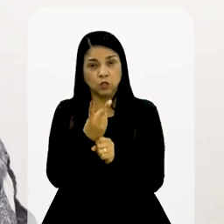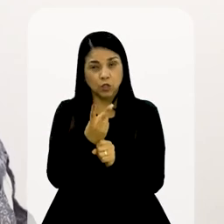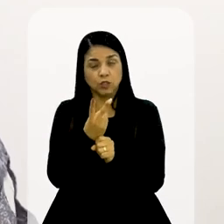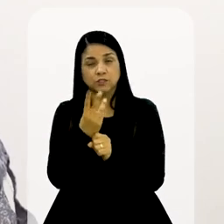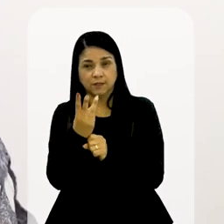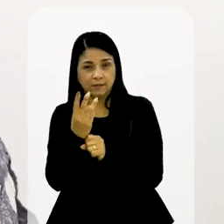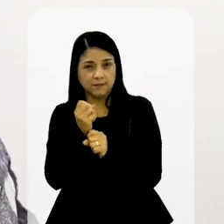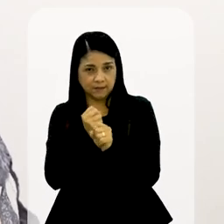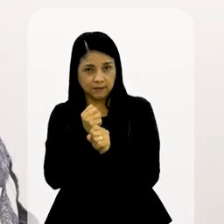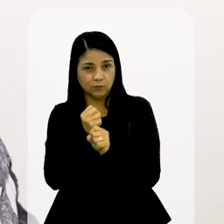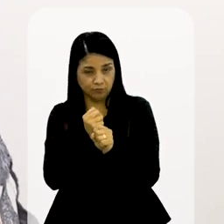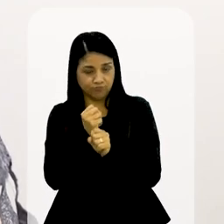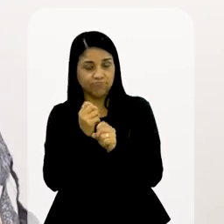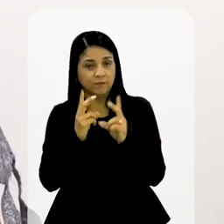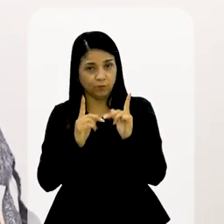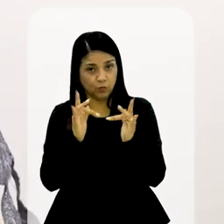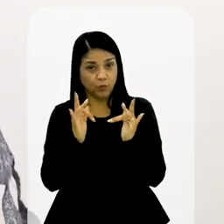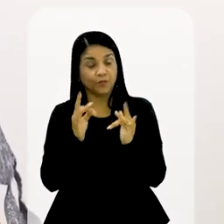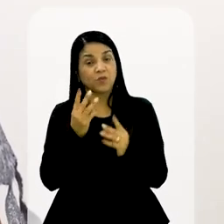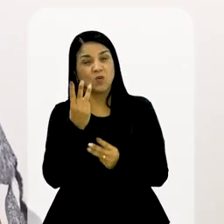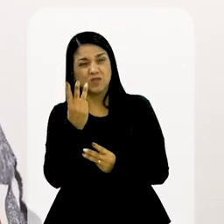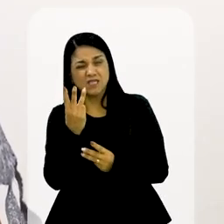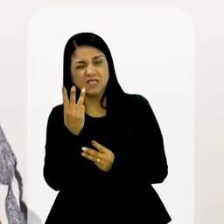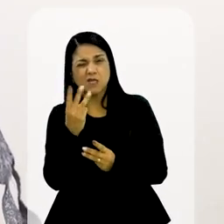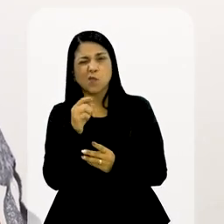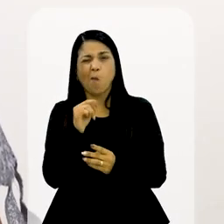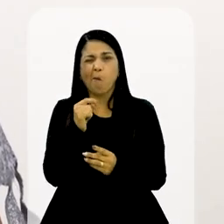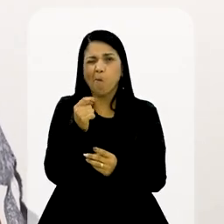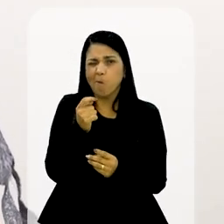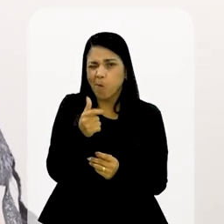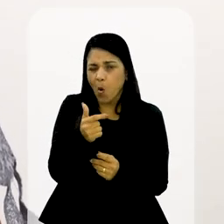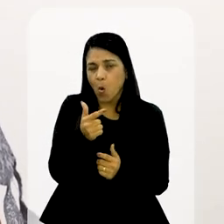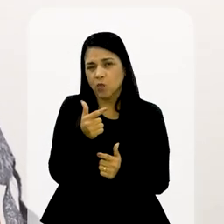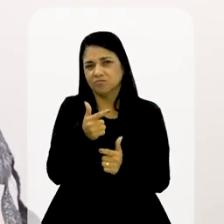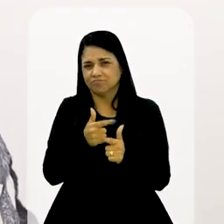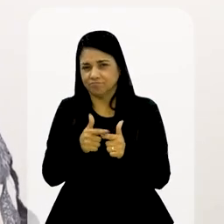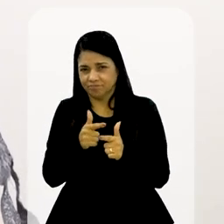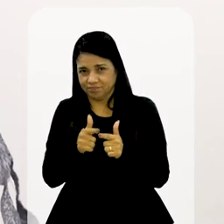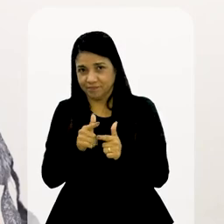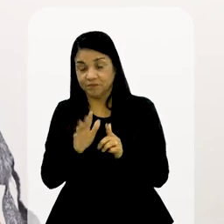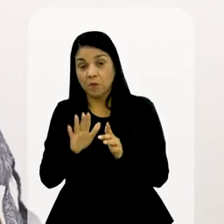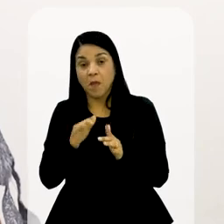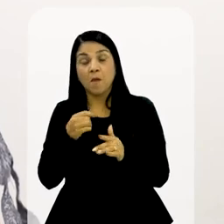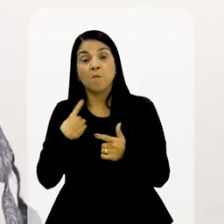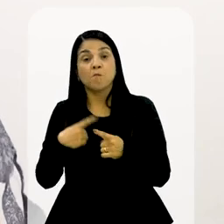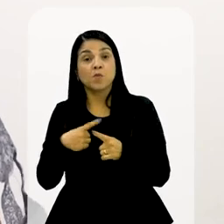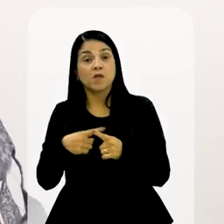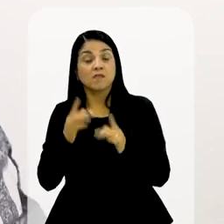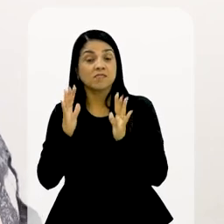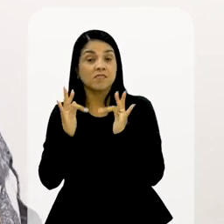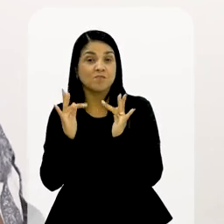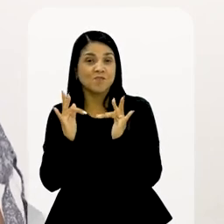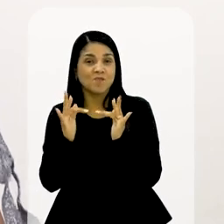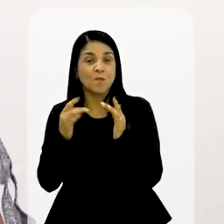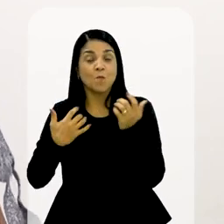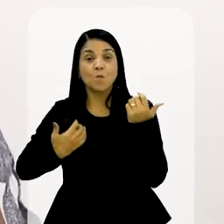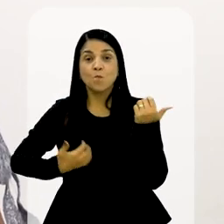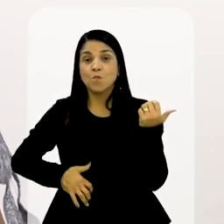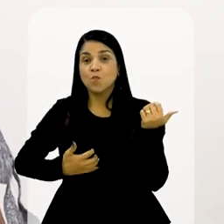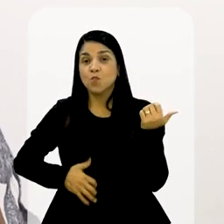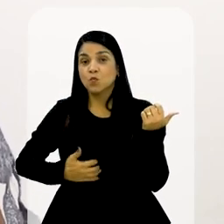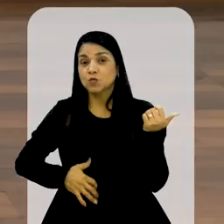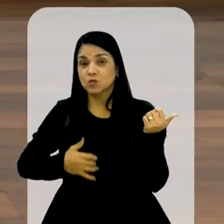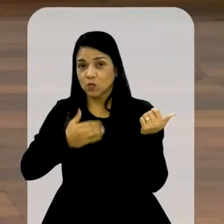do namoro dela. Então, o terceiro me deu um pouquinho de dor de cabeça, mas não por causa dele, porque ela namorava um músico.